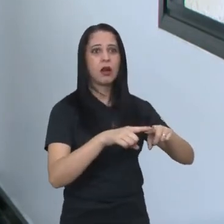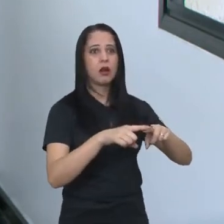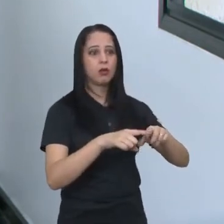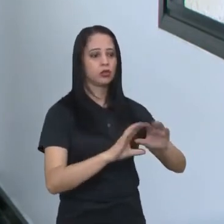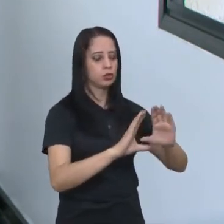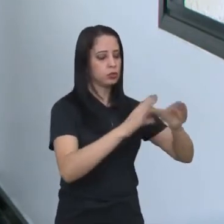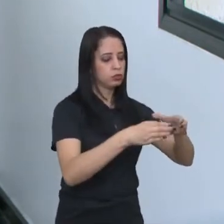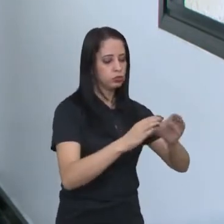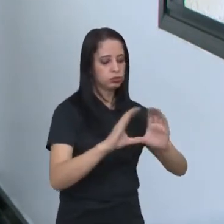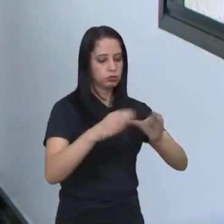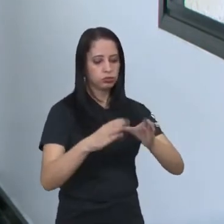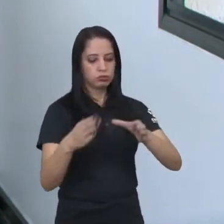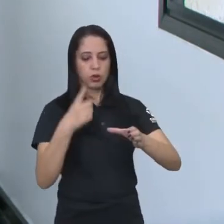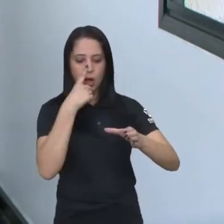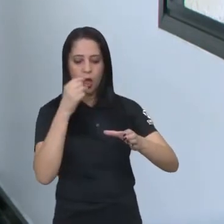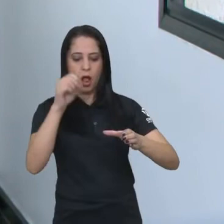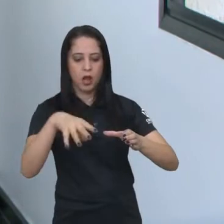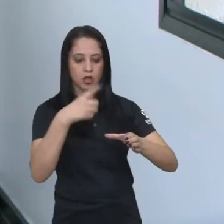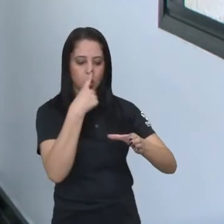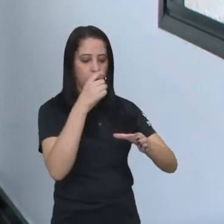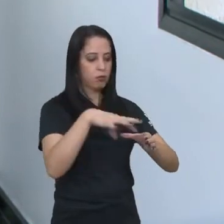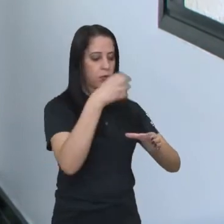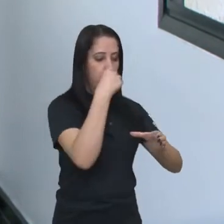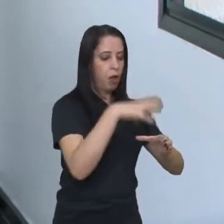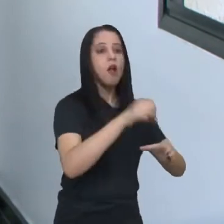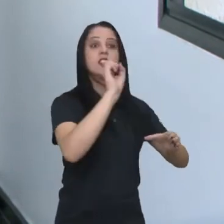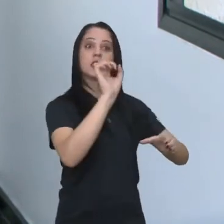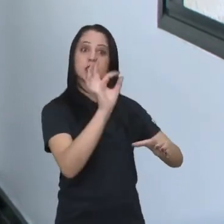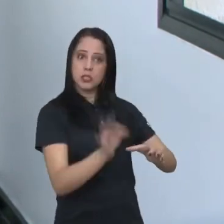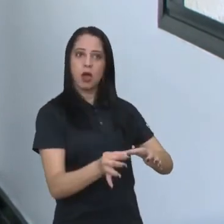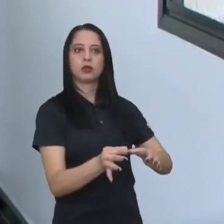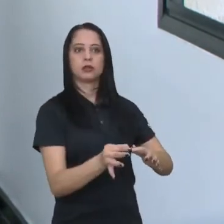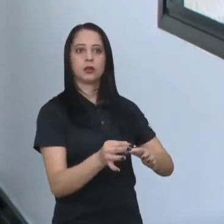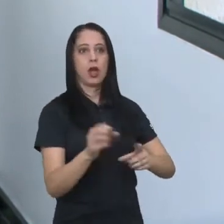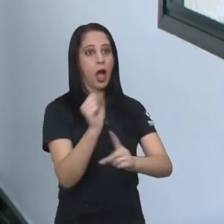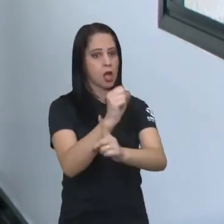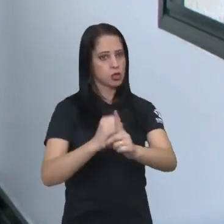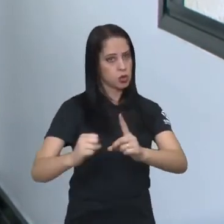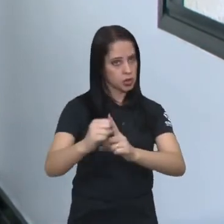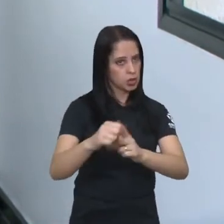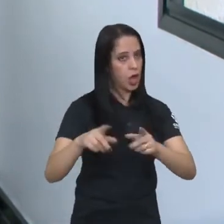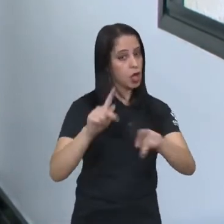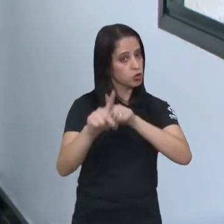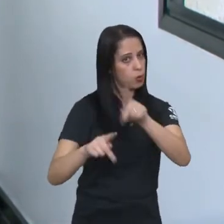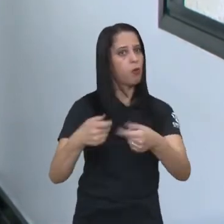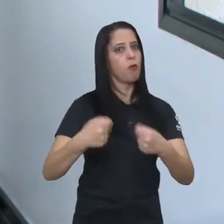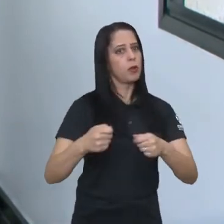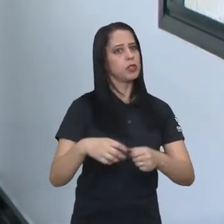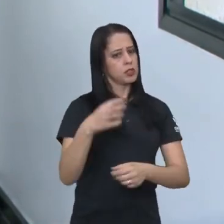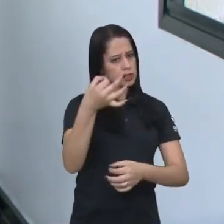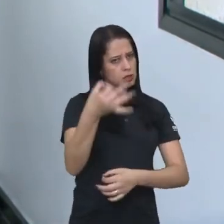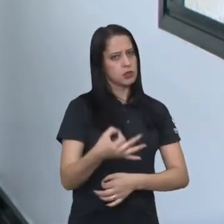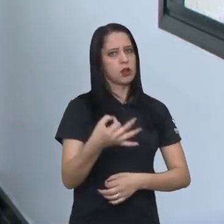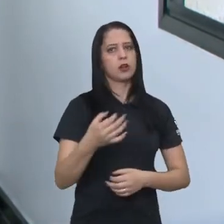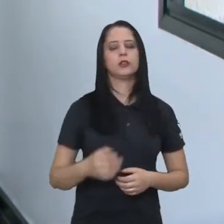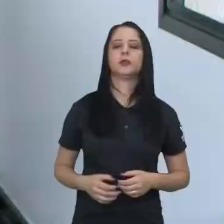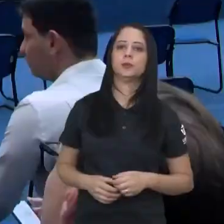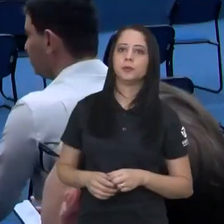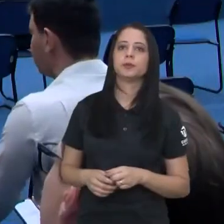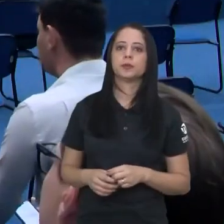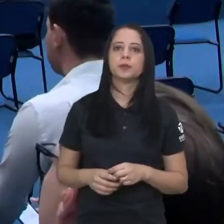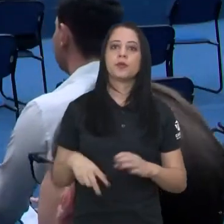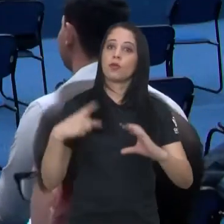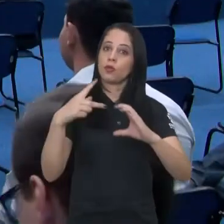resíduos. Nós geramos vários tipos de resíduos diferentes e a população precisa se informar e fazer o seu papel, dar o descarte